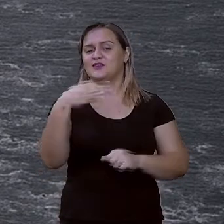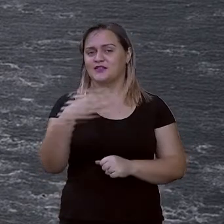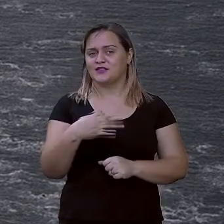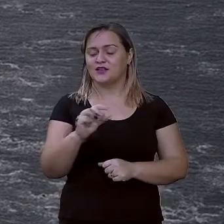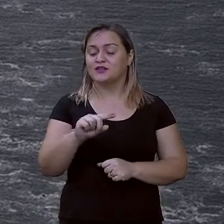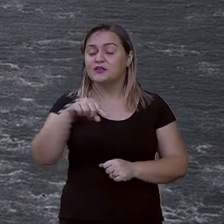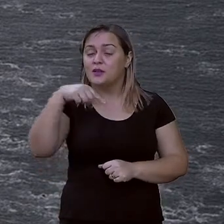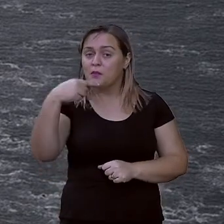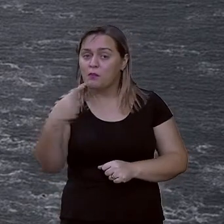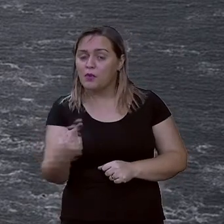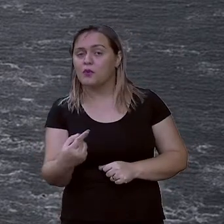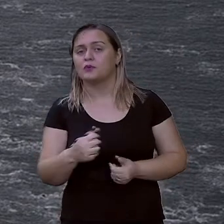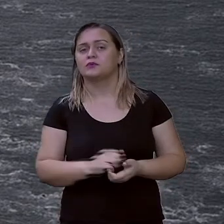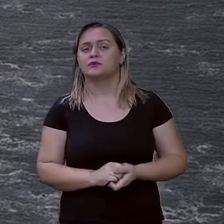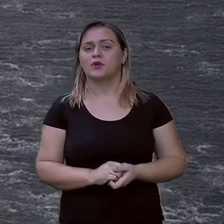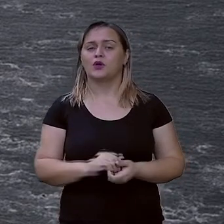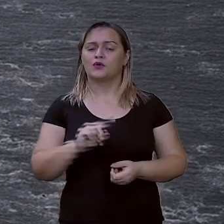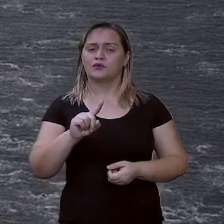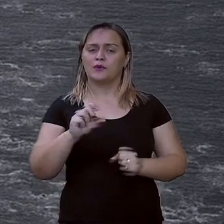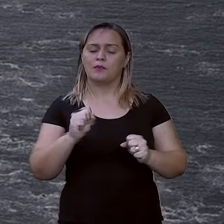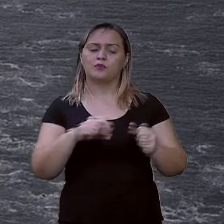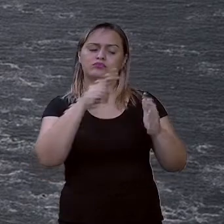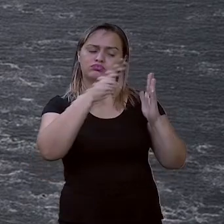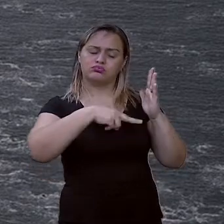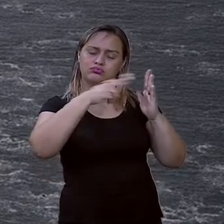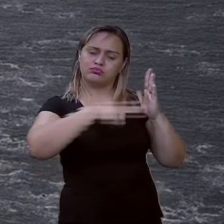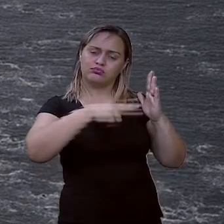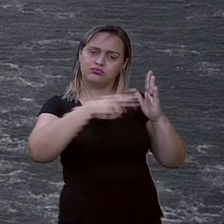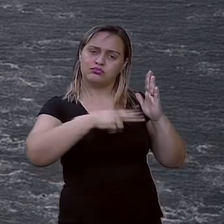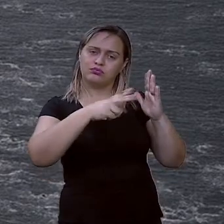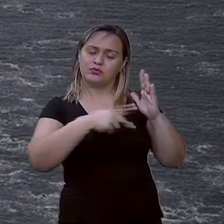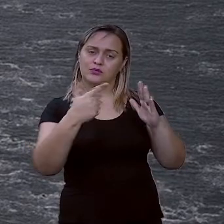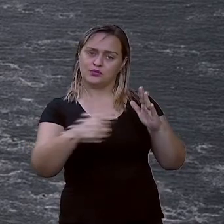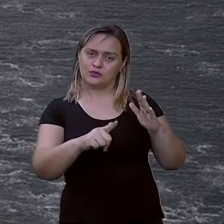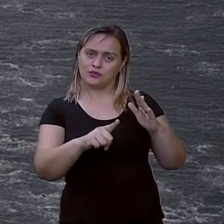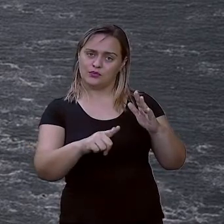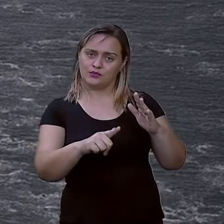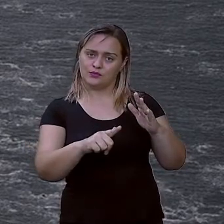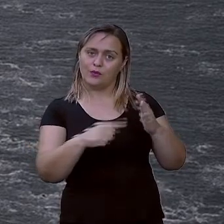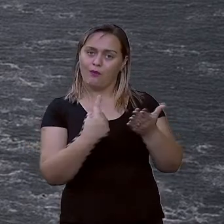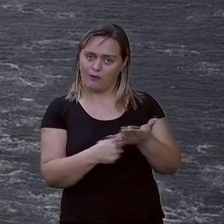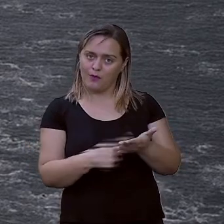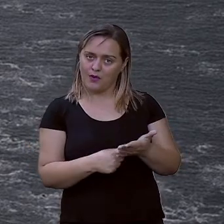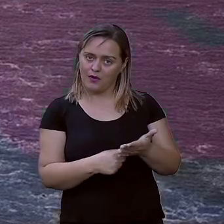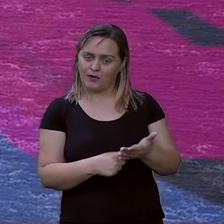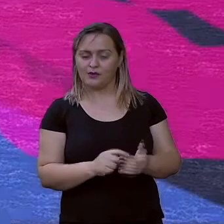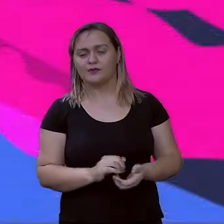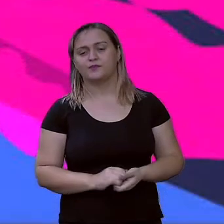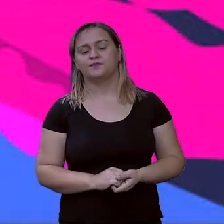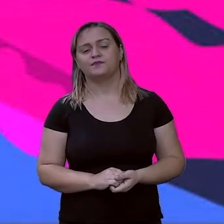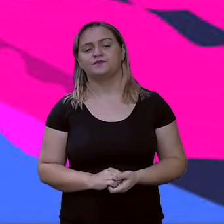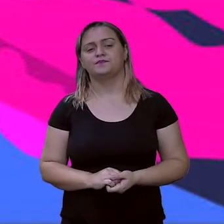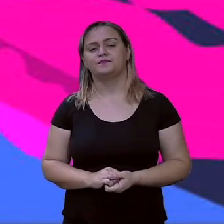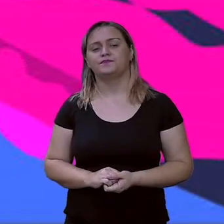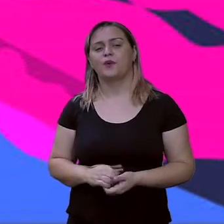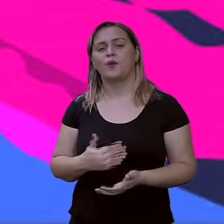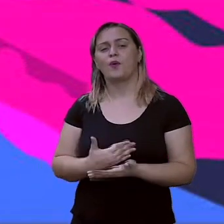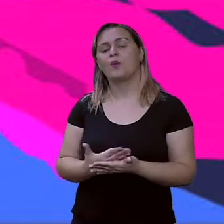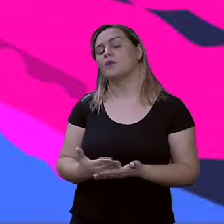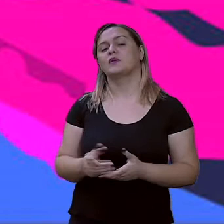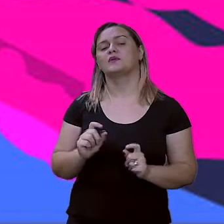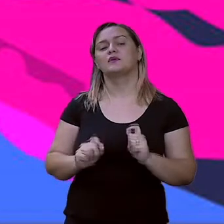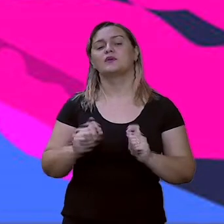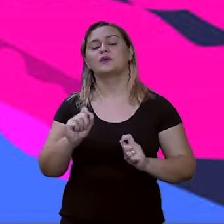tira o tempinho para você reler esse artigo de opinião. Combinado? E vamos começar com o quê? Um